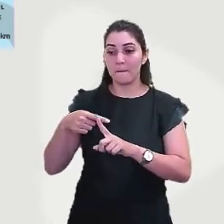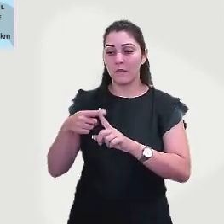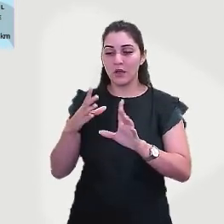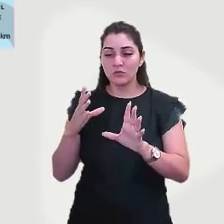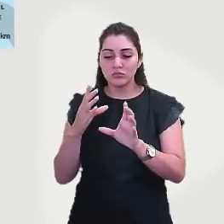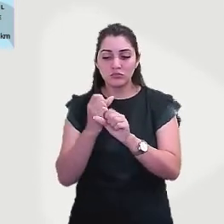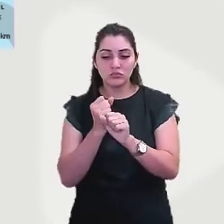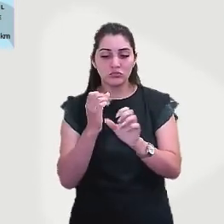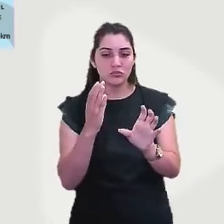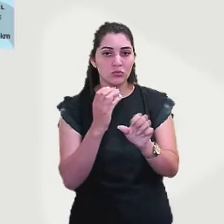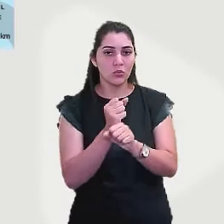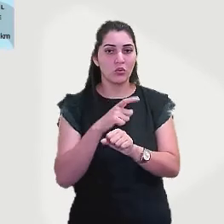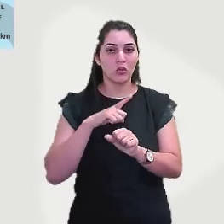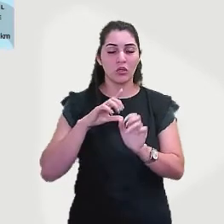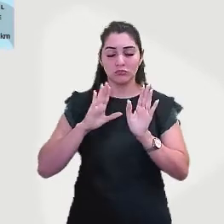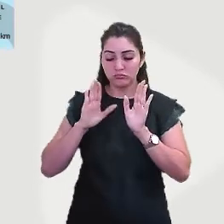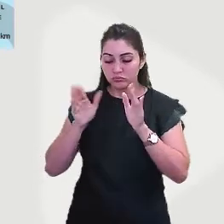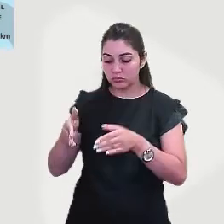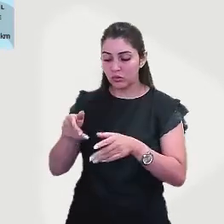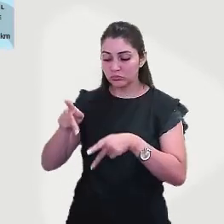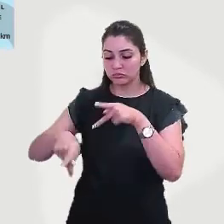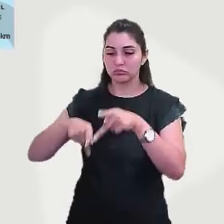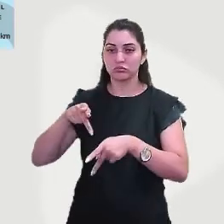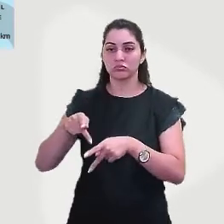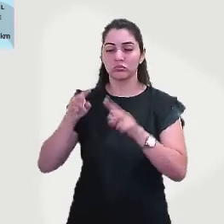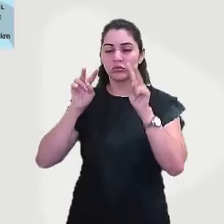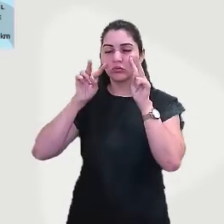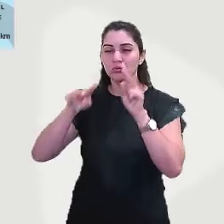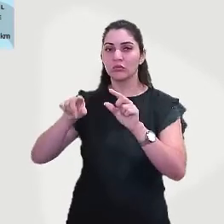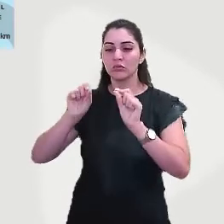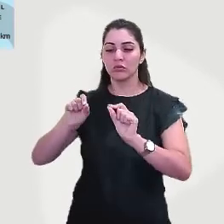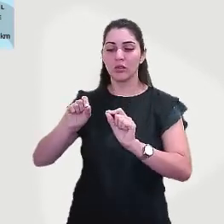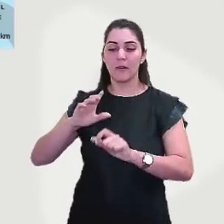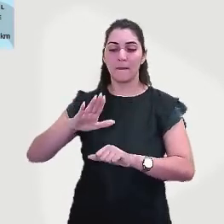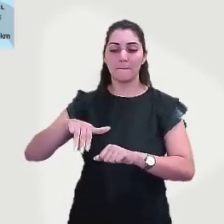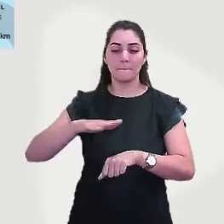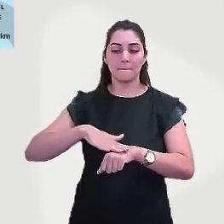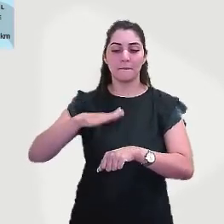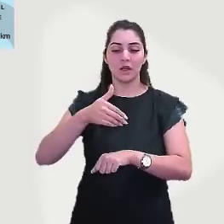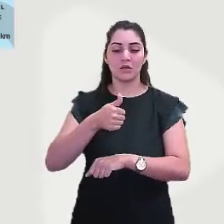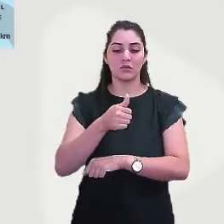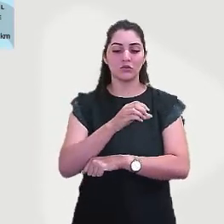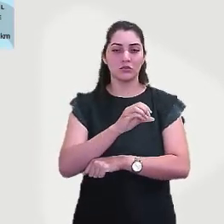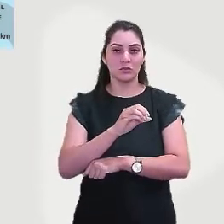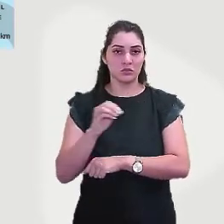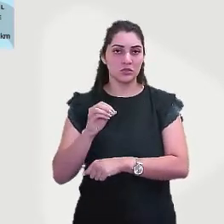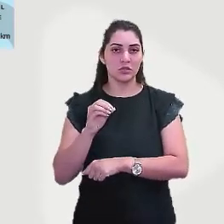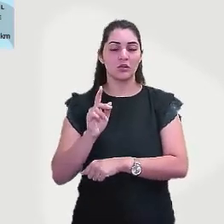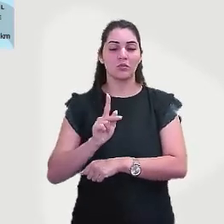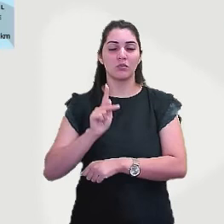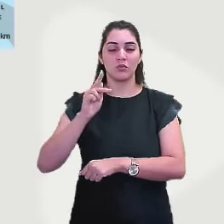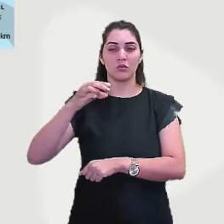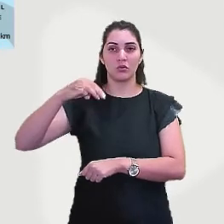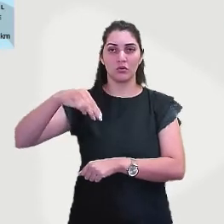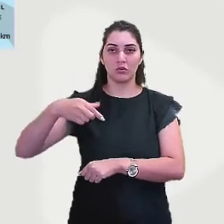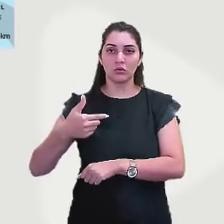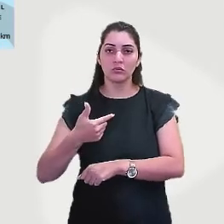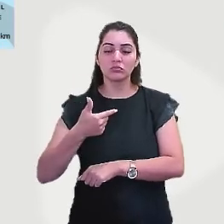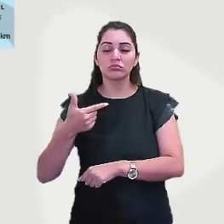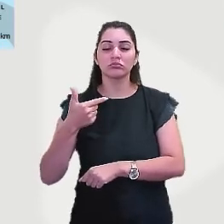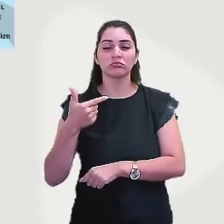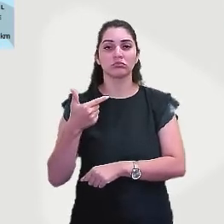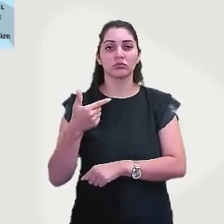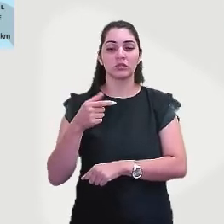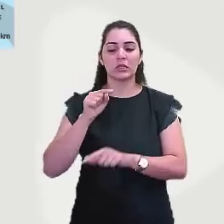nós temos maior concentração populacional. Então, nós observamos aí mais de 100 habitantes por quilômetros quadrados, nessas regiões, onde os